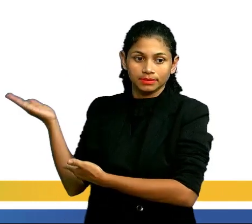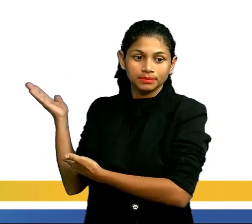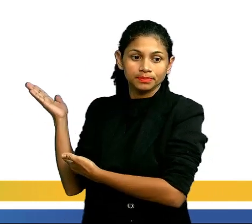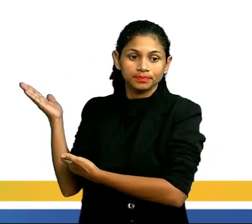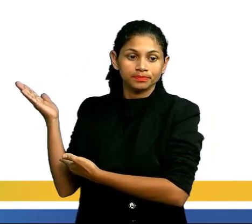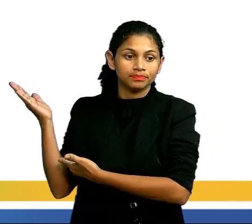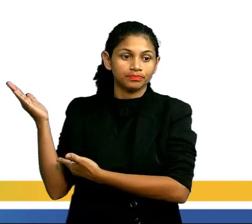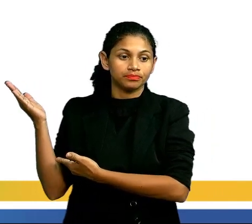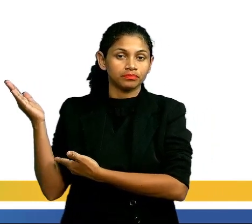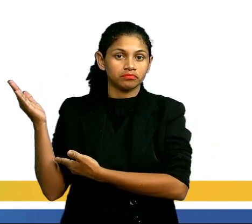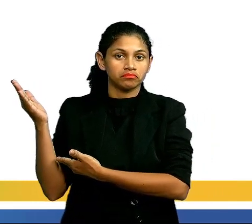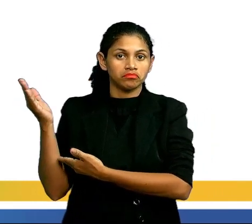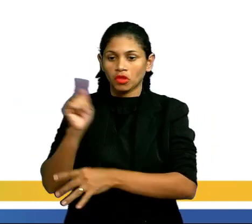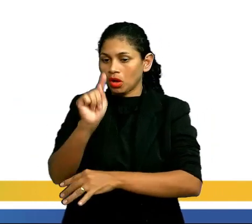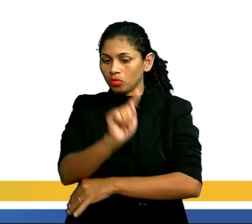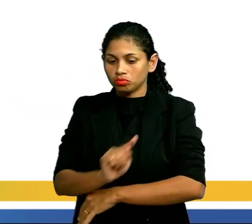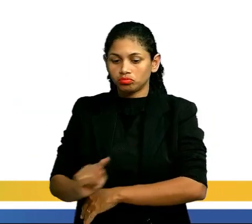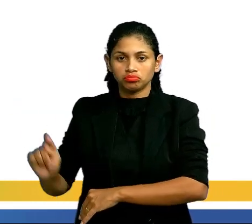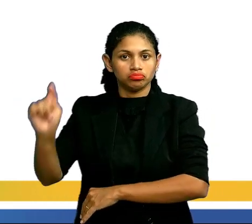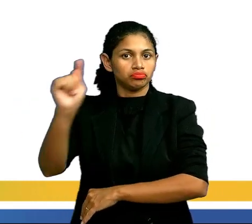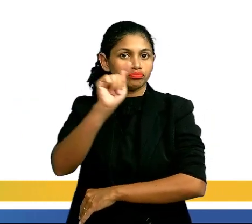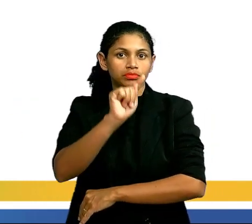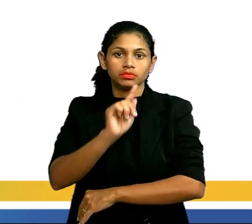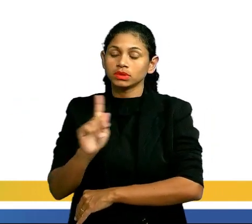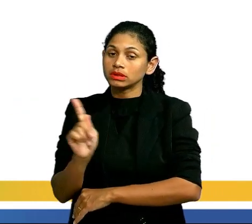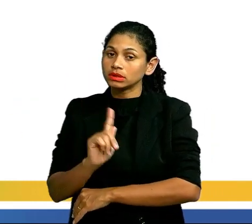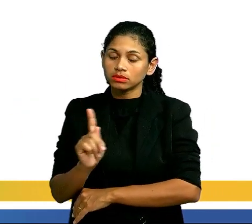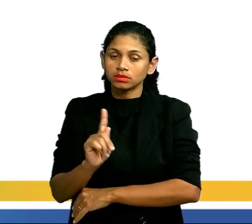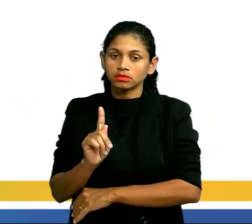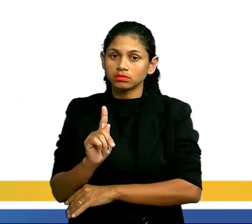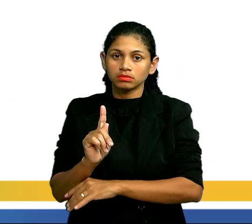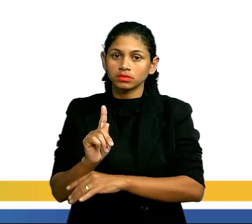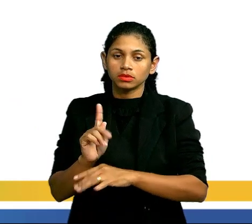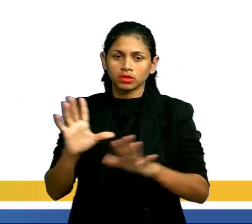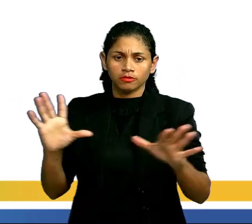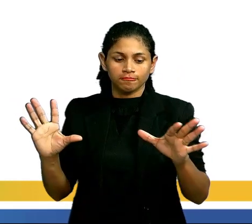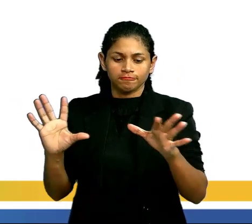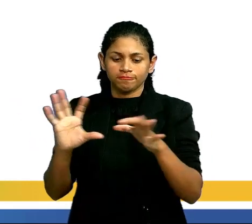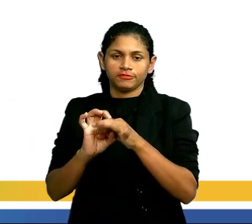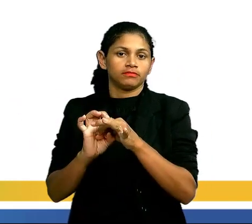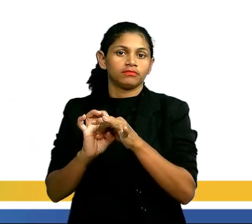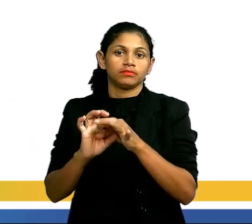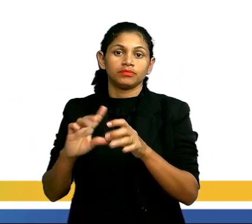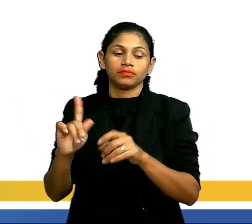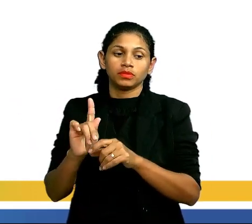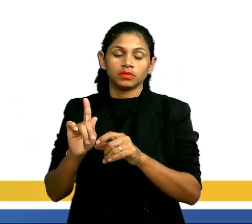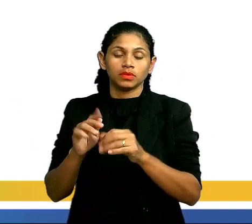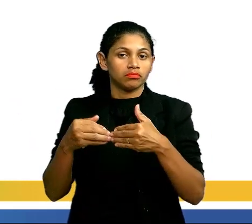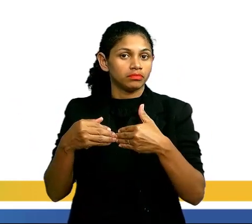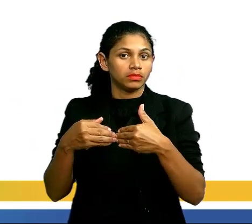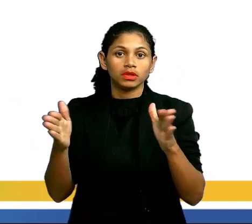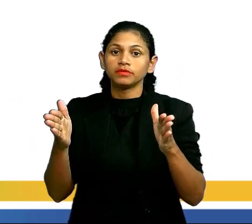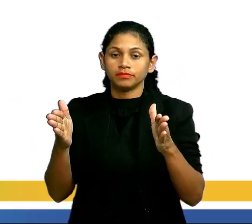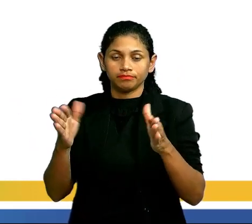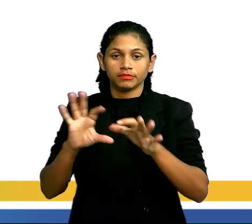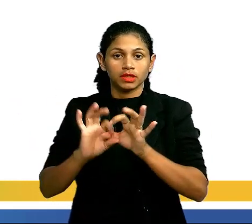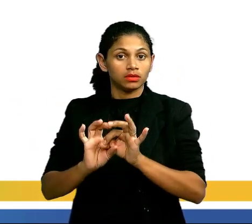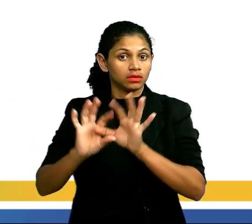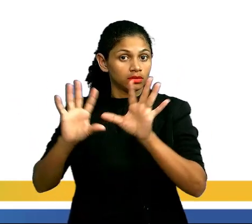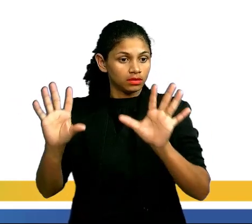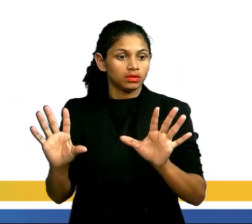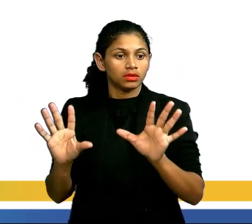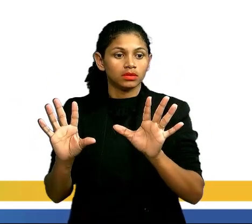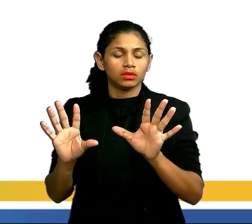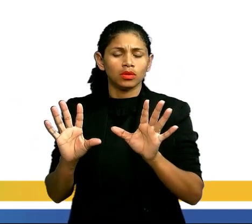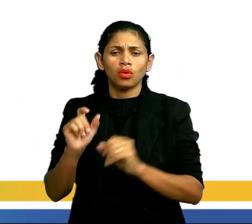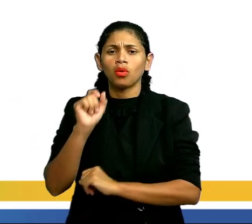extremidades não se fecham, onde não formam um ciclo. É super natural. Então uma cadeia aberta é de fato uma cadeia aberta. E o que é